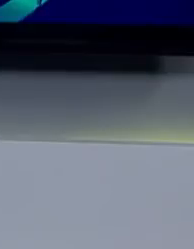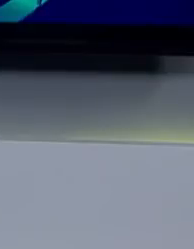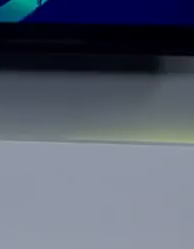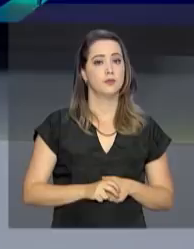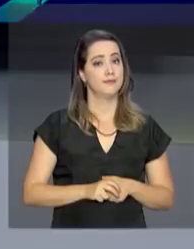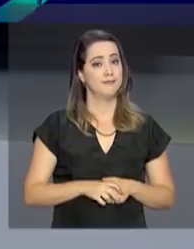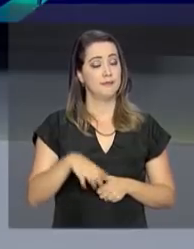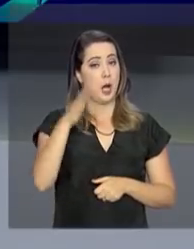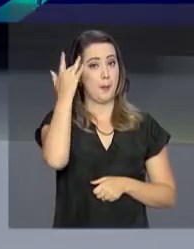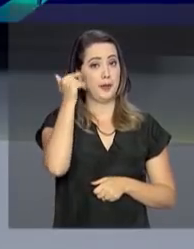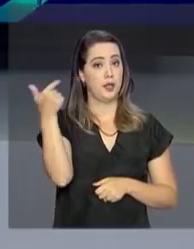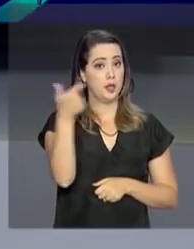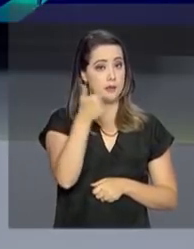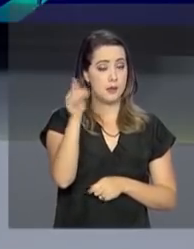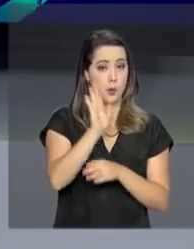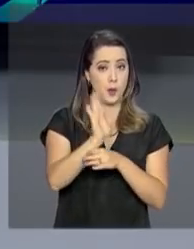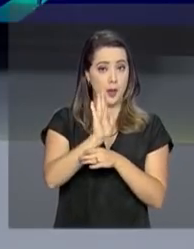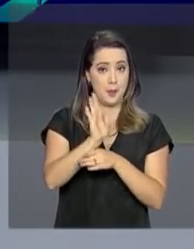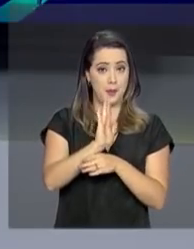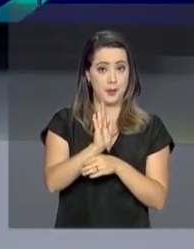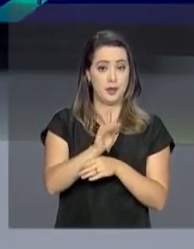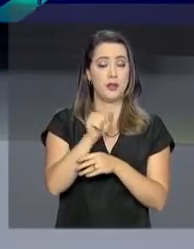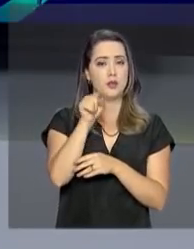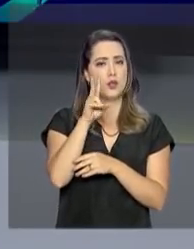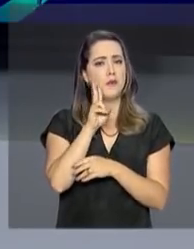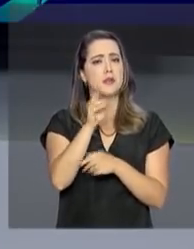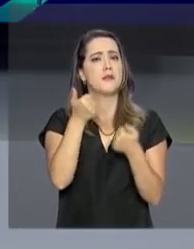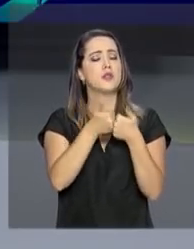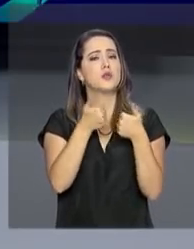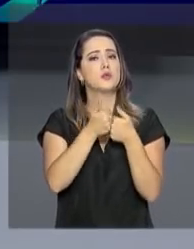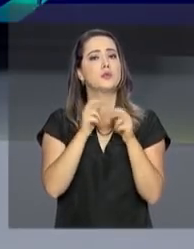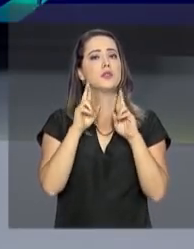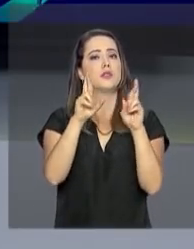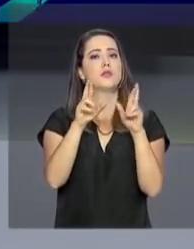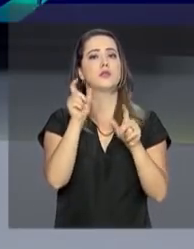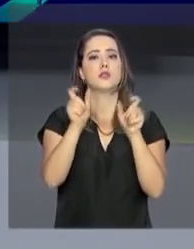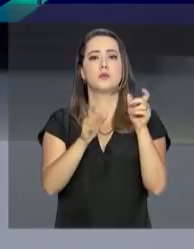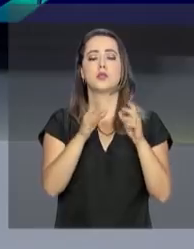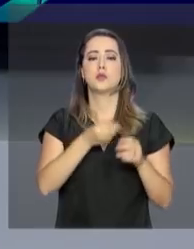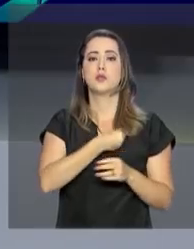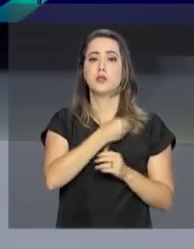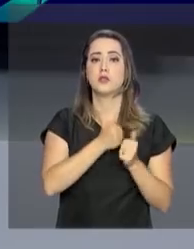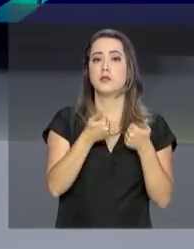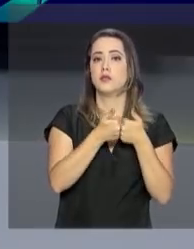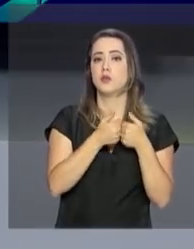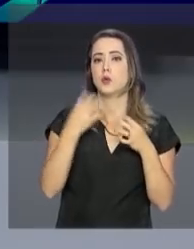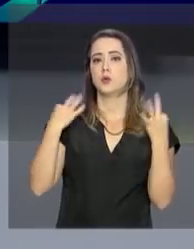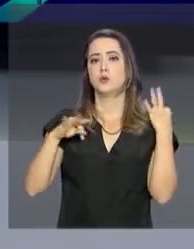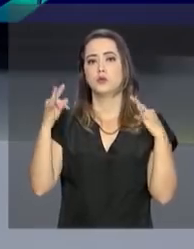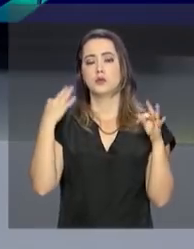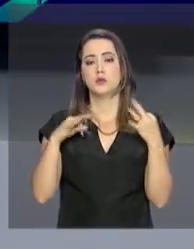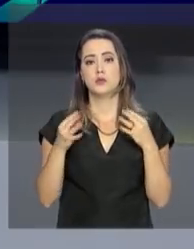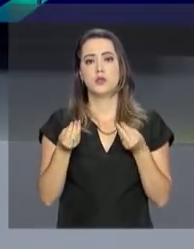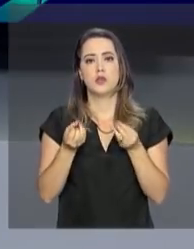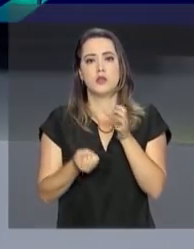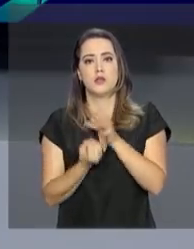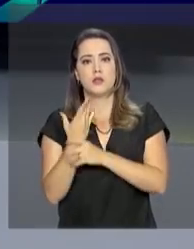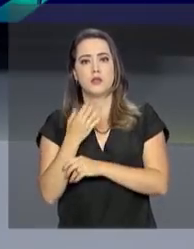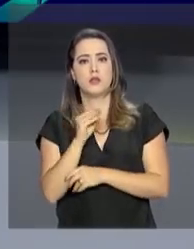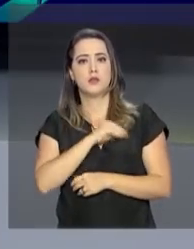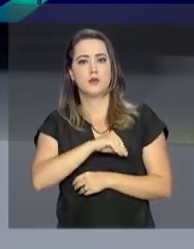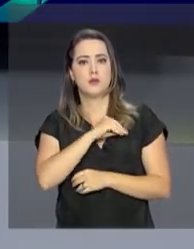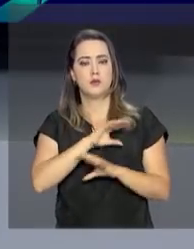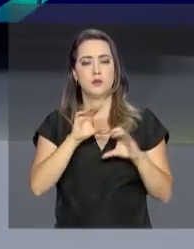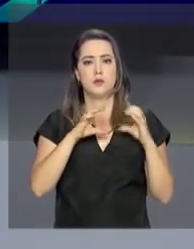E amanhã, na segunda reportagem da série, você acompanha a expectativa dos moradores com o turismo, como o turismo vem gerando